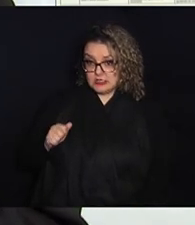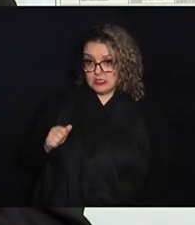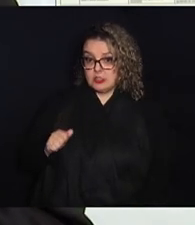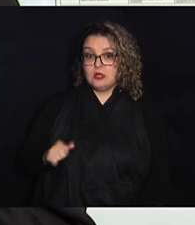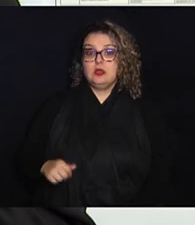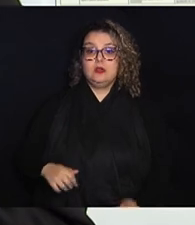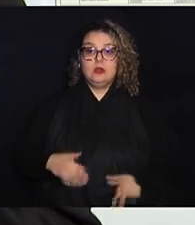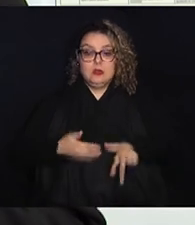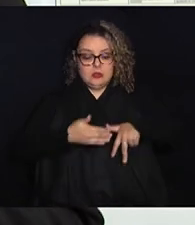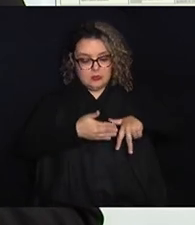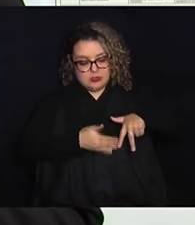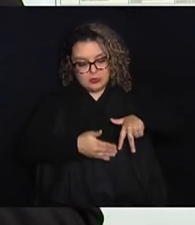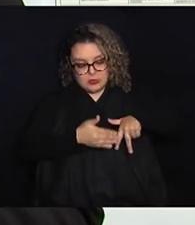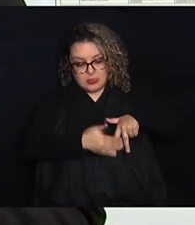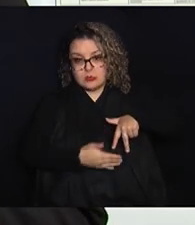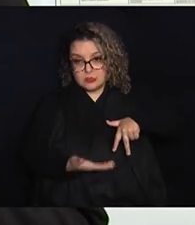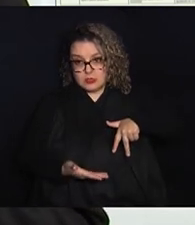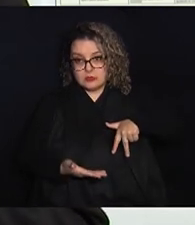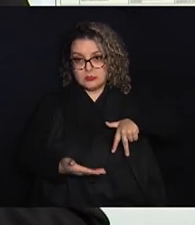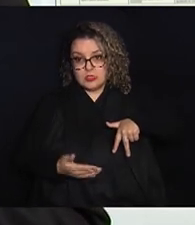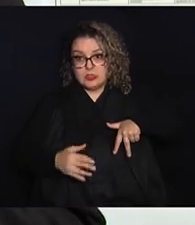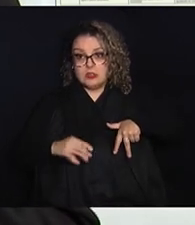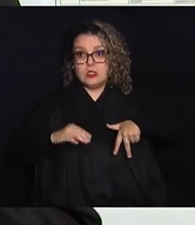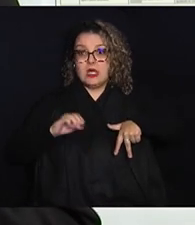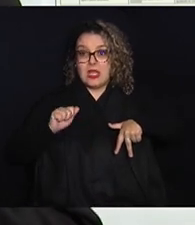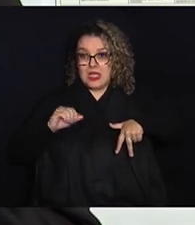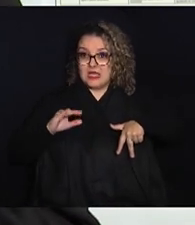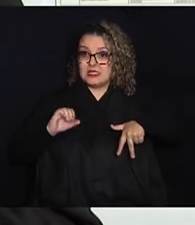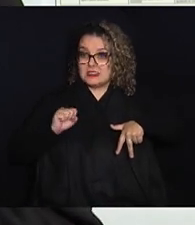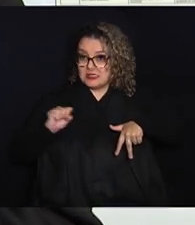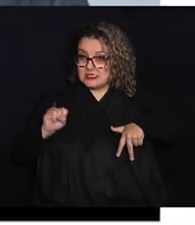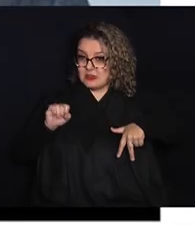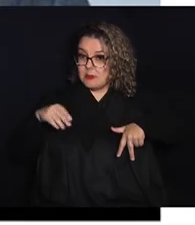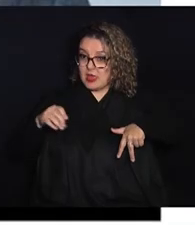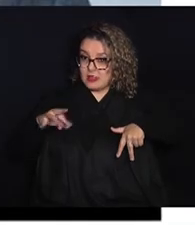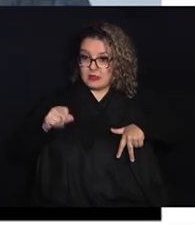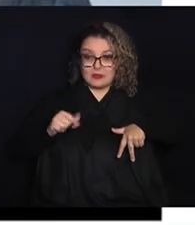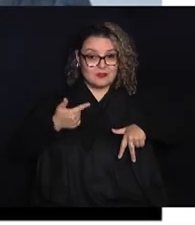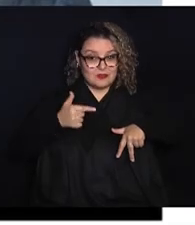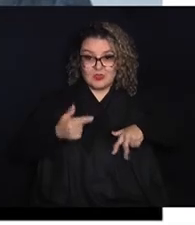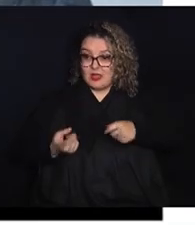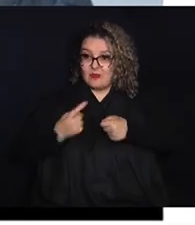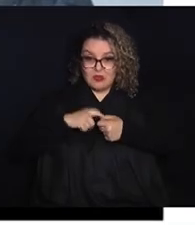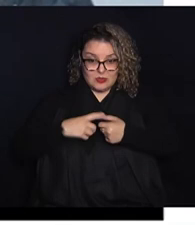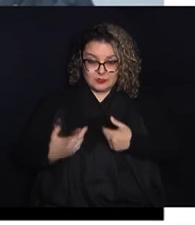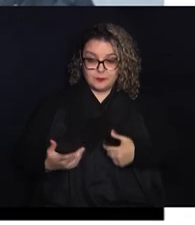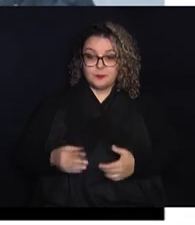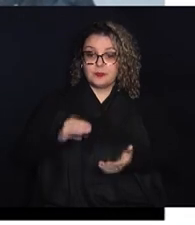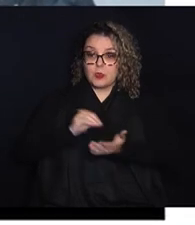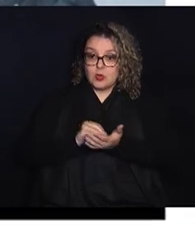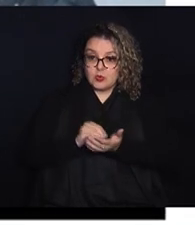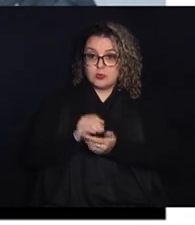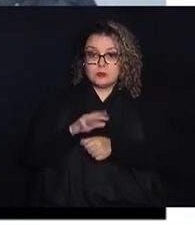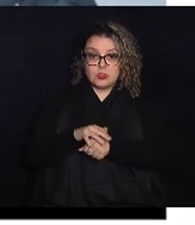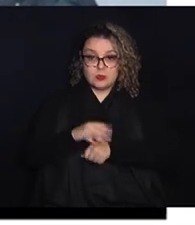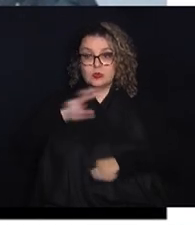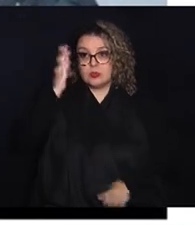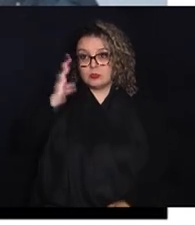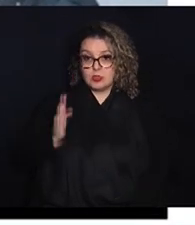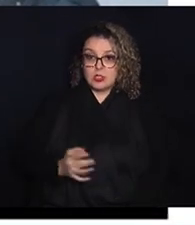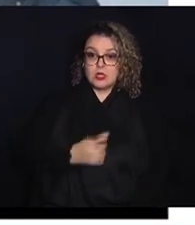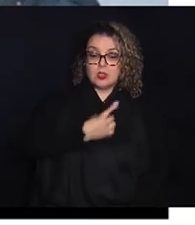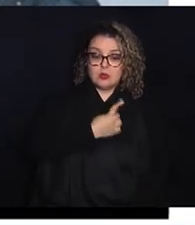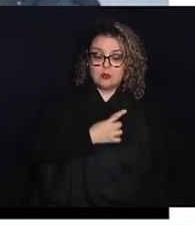membros inferiores de forma assimétrica e irreversível. O último caso da doença no Brasil ocorreu em